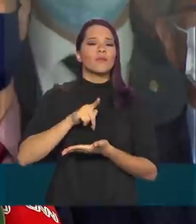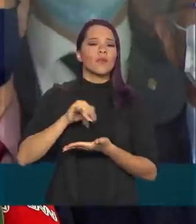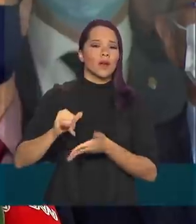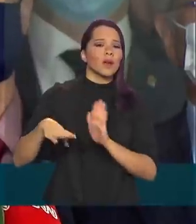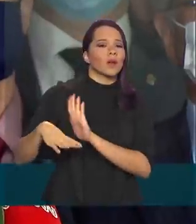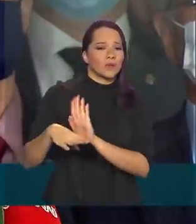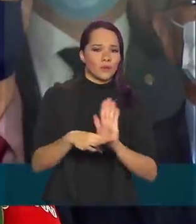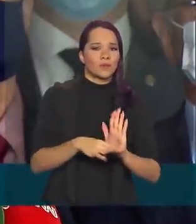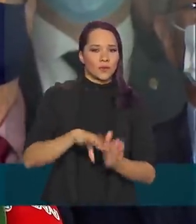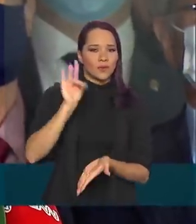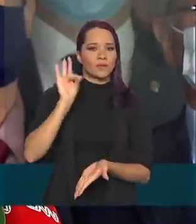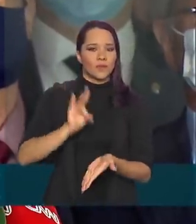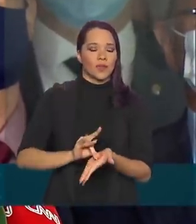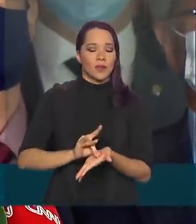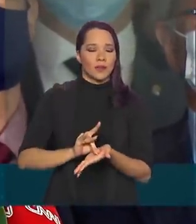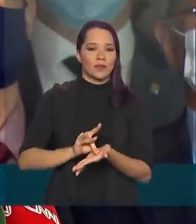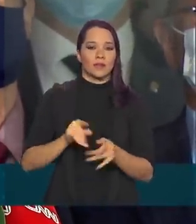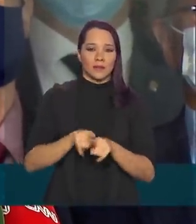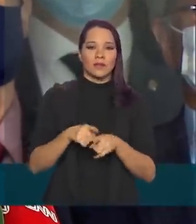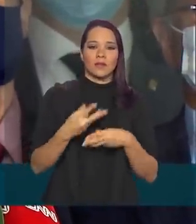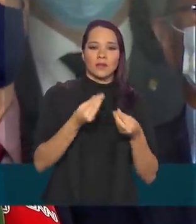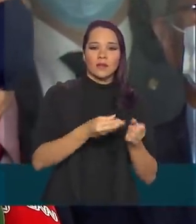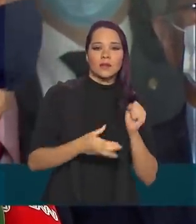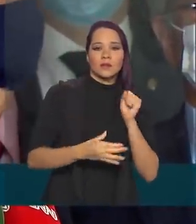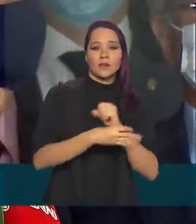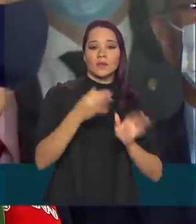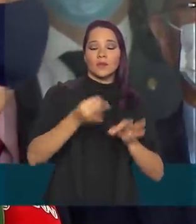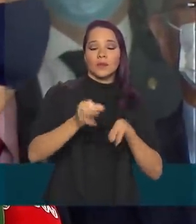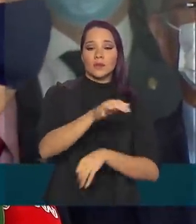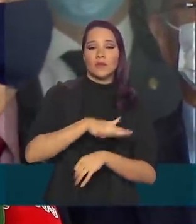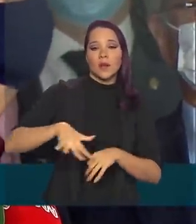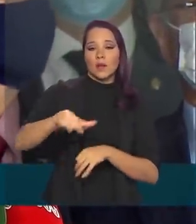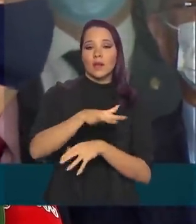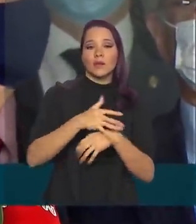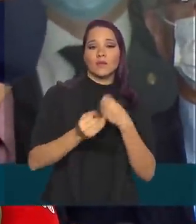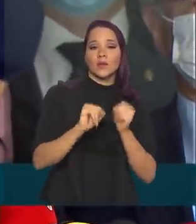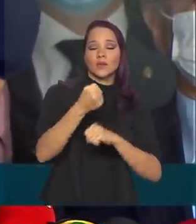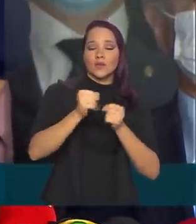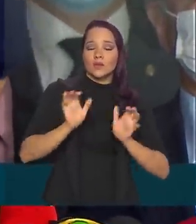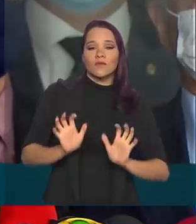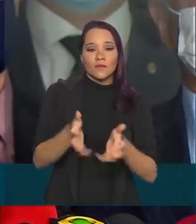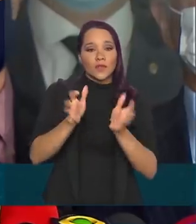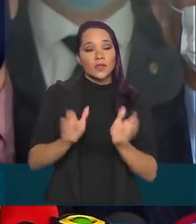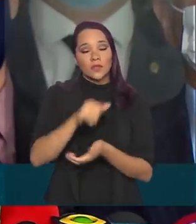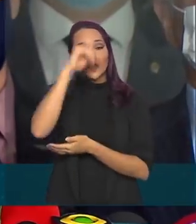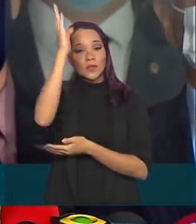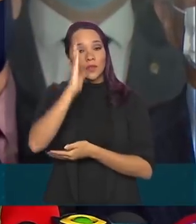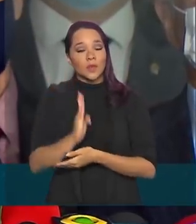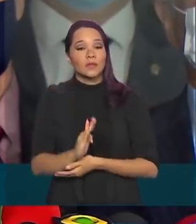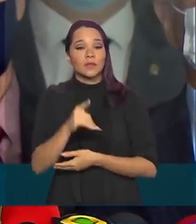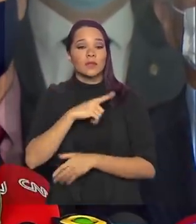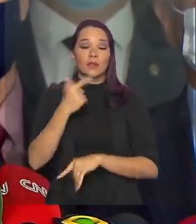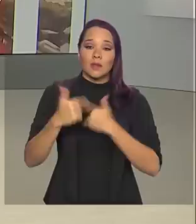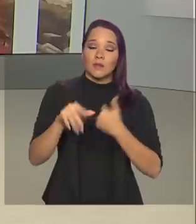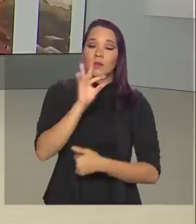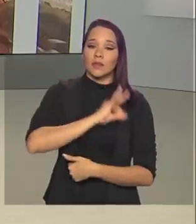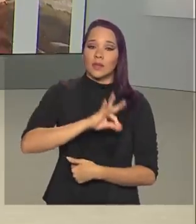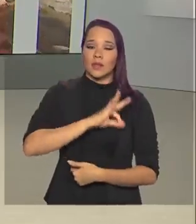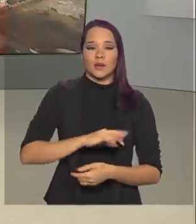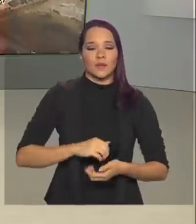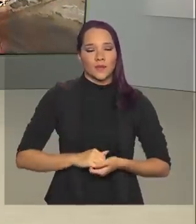ajude, dê segurança jurídica para o setor produtivo investir no Brasil, gerar emprego e renda.